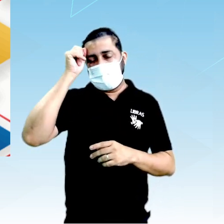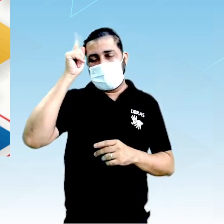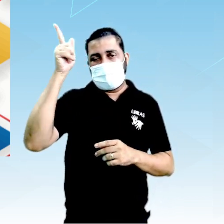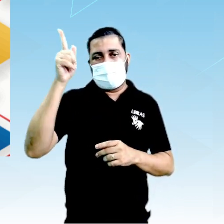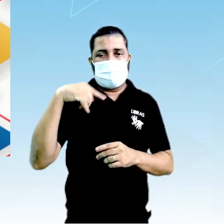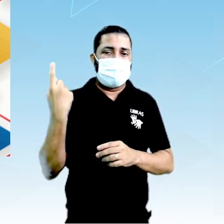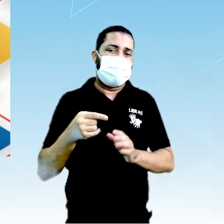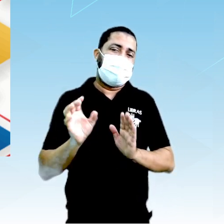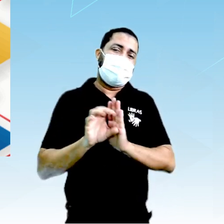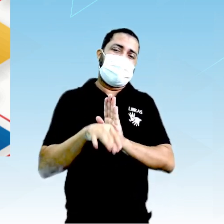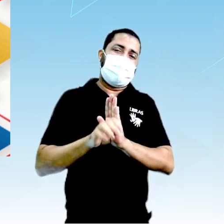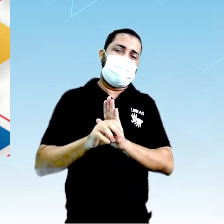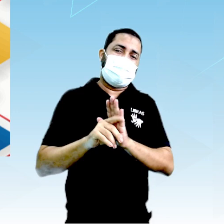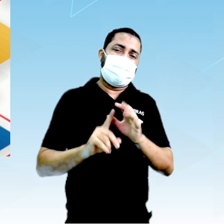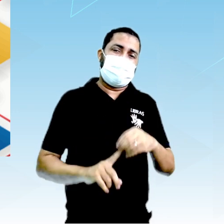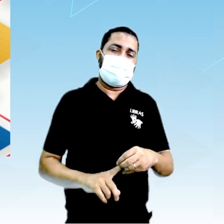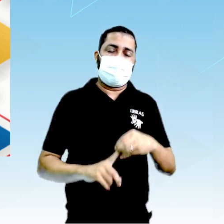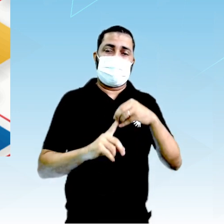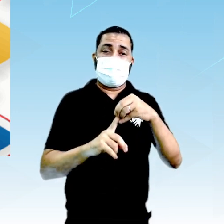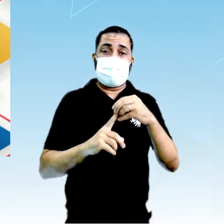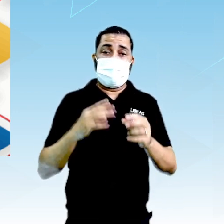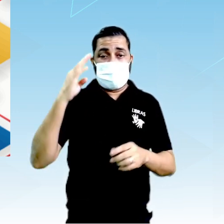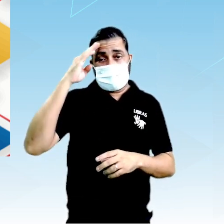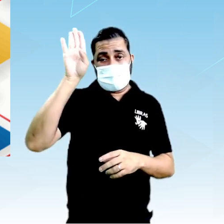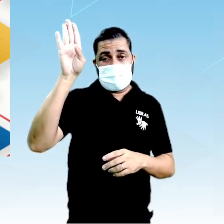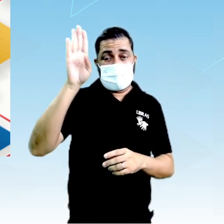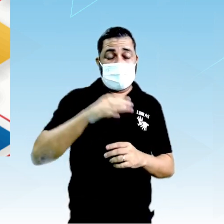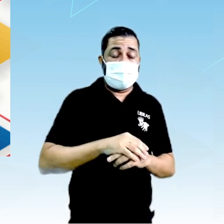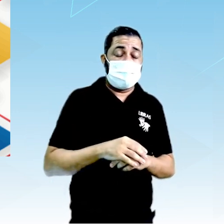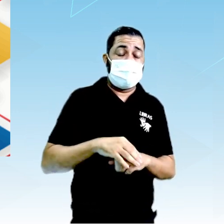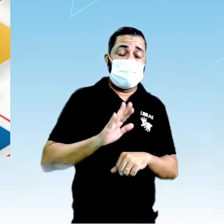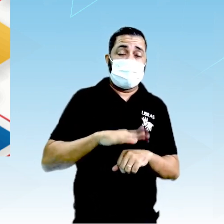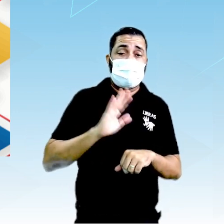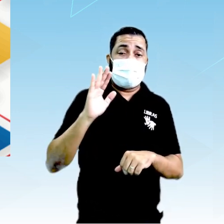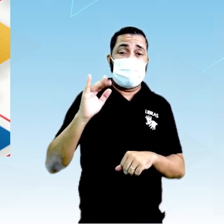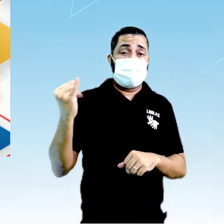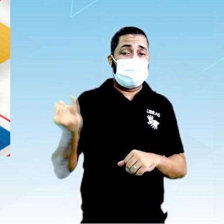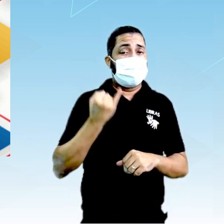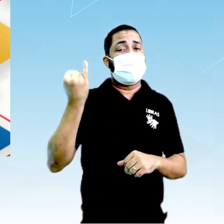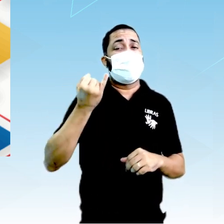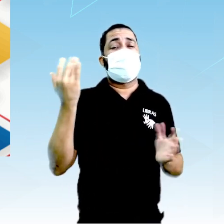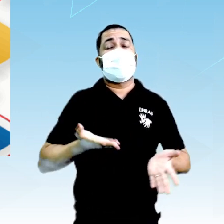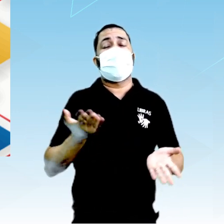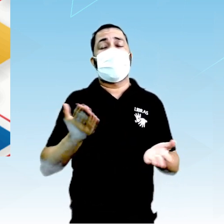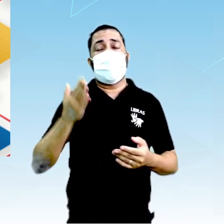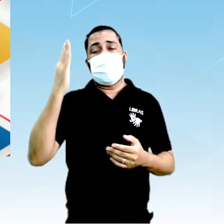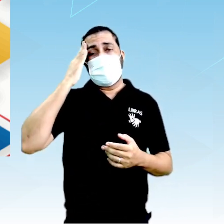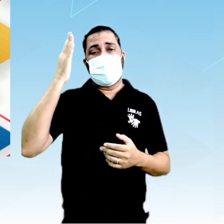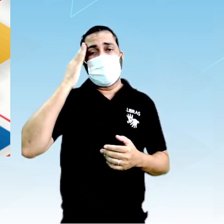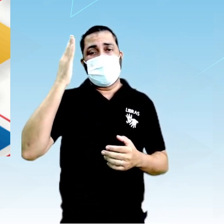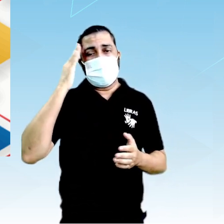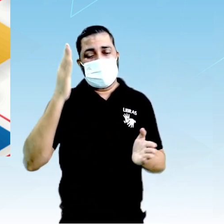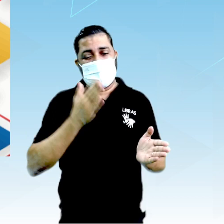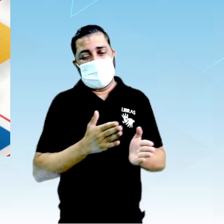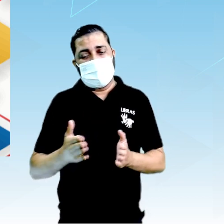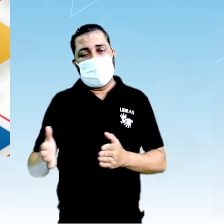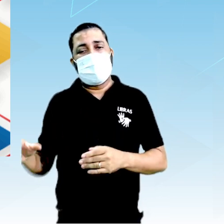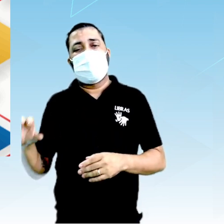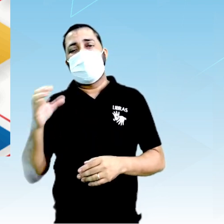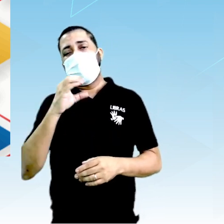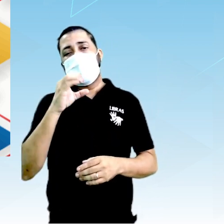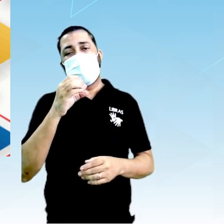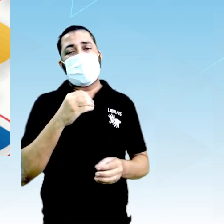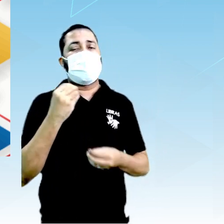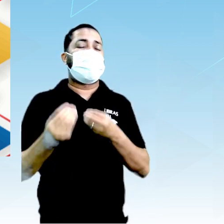nosso conceito principal, a coisa que mais importa para a gente nesse momento é entender a linha da ciência,